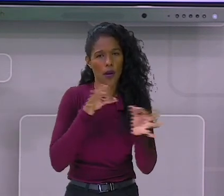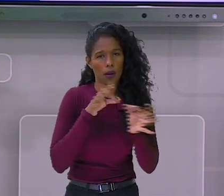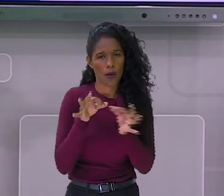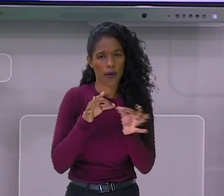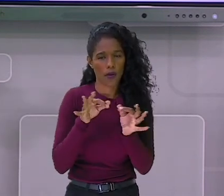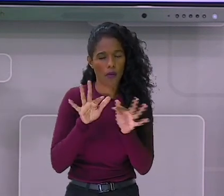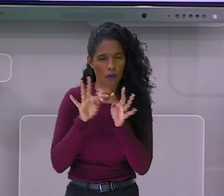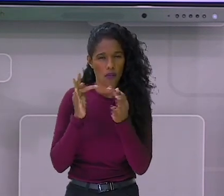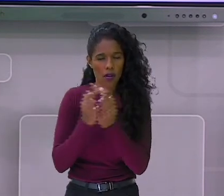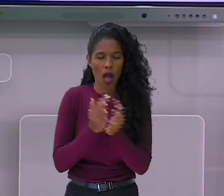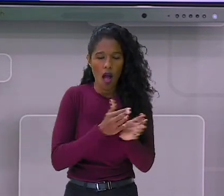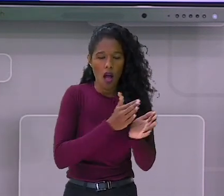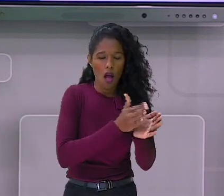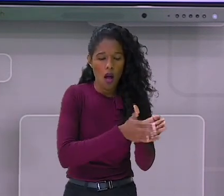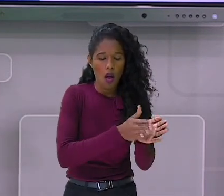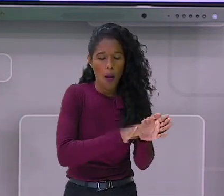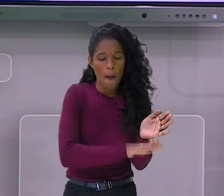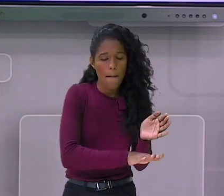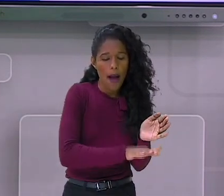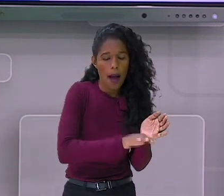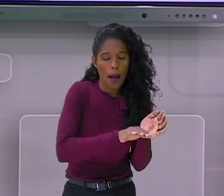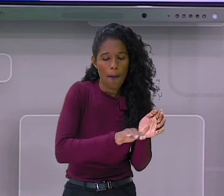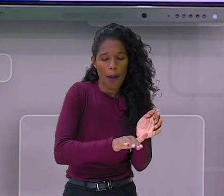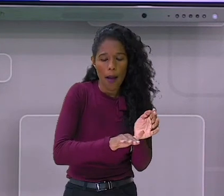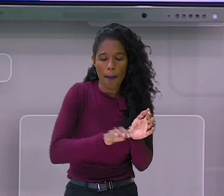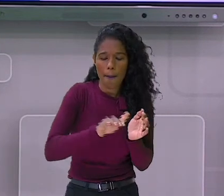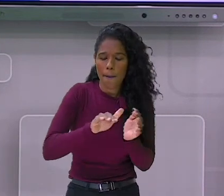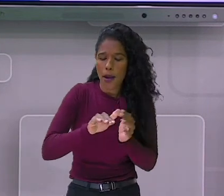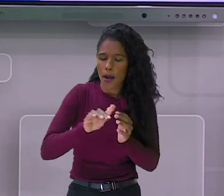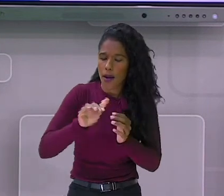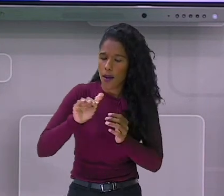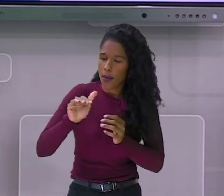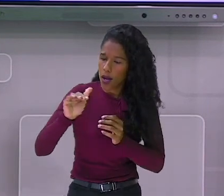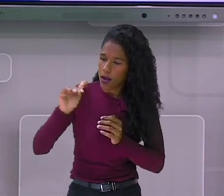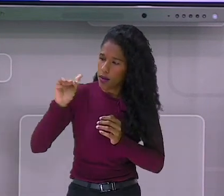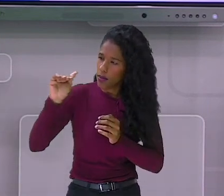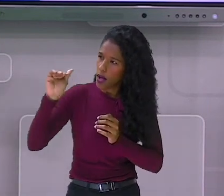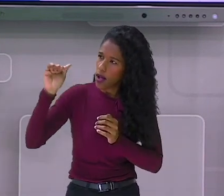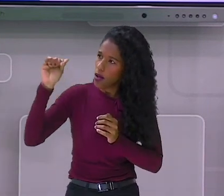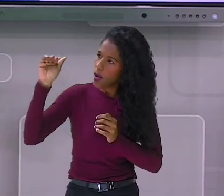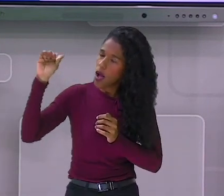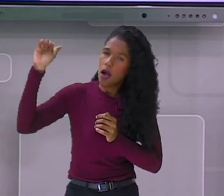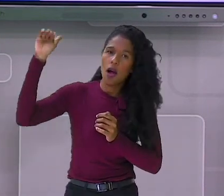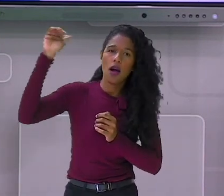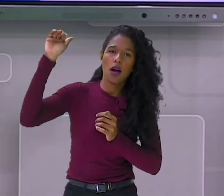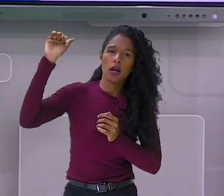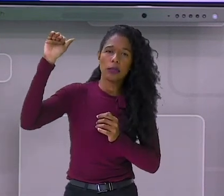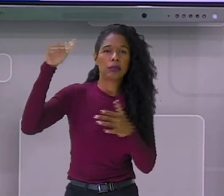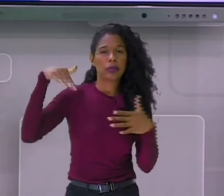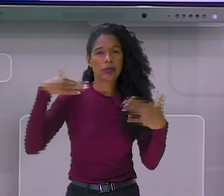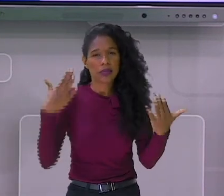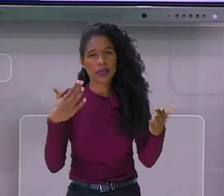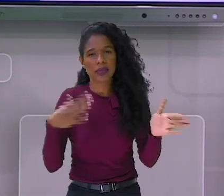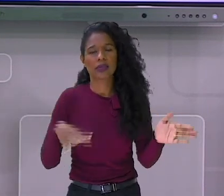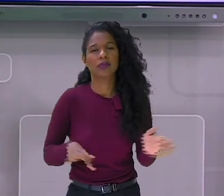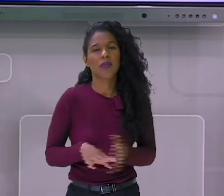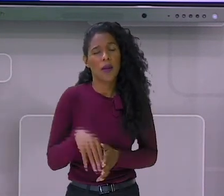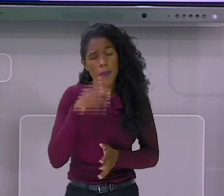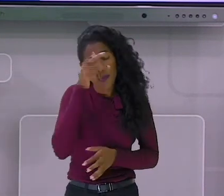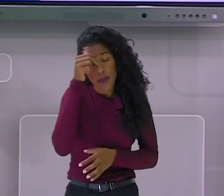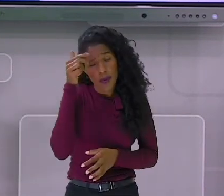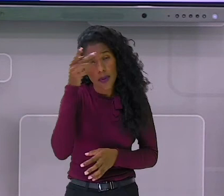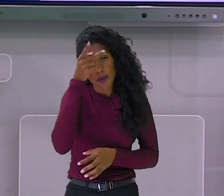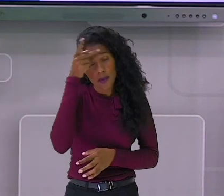e colocando na ordem crescente. Então, quem seria primeiro aí na família de vocês? A